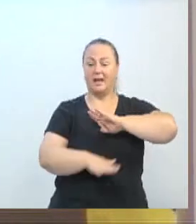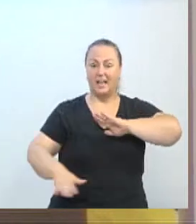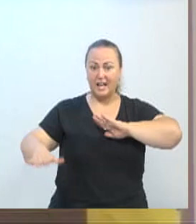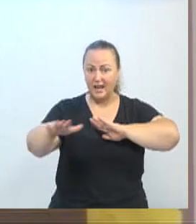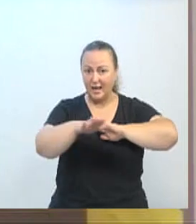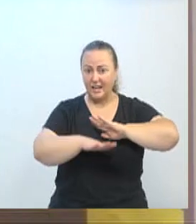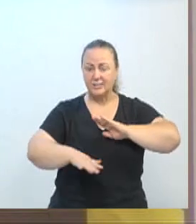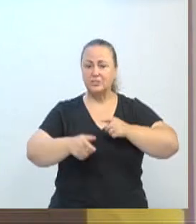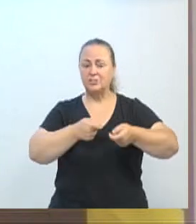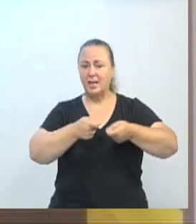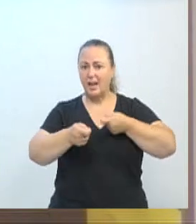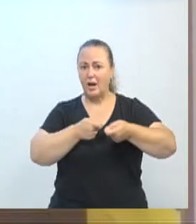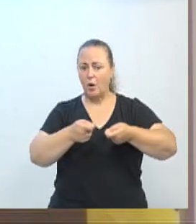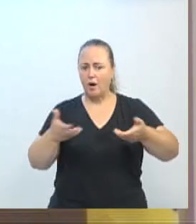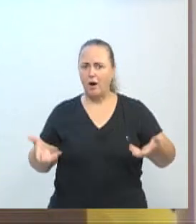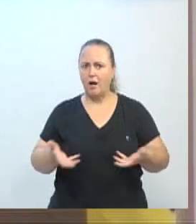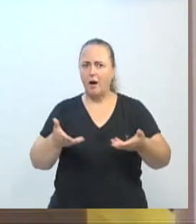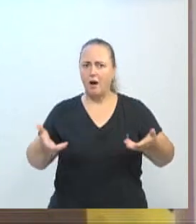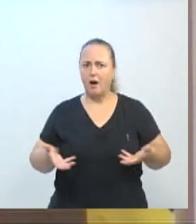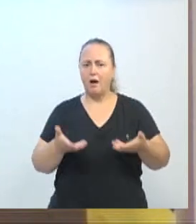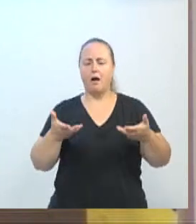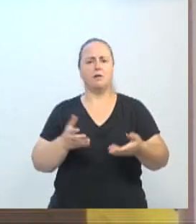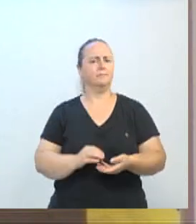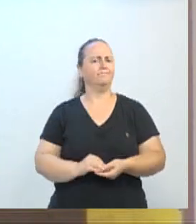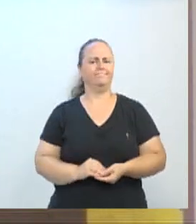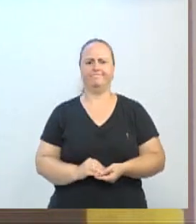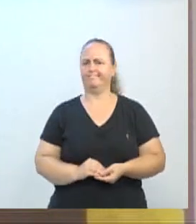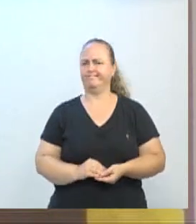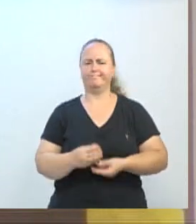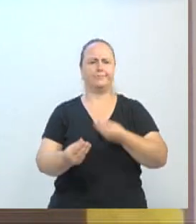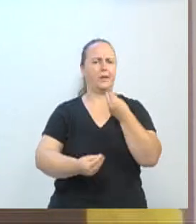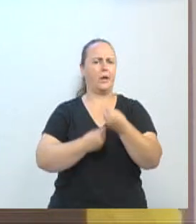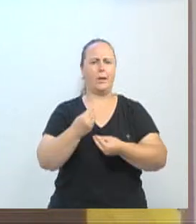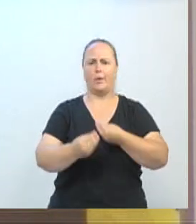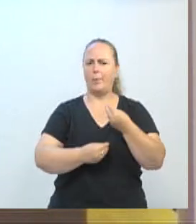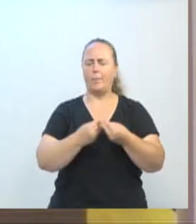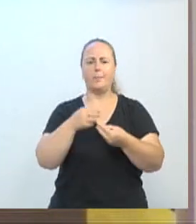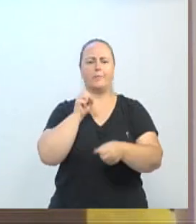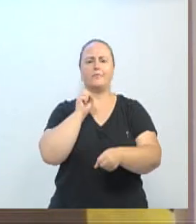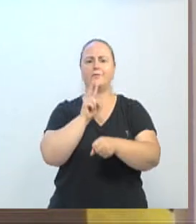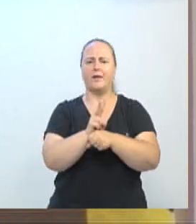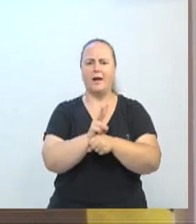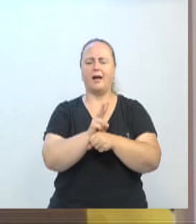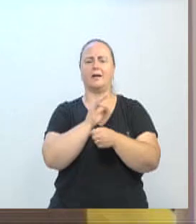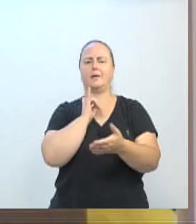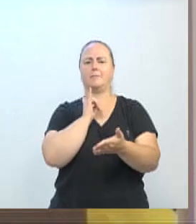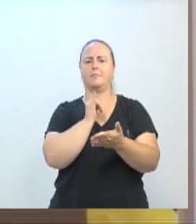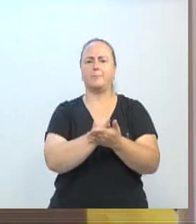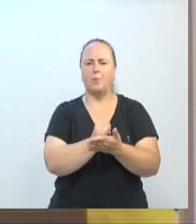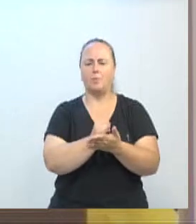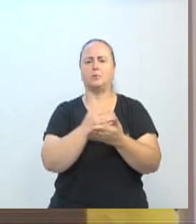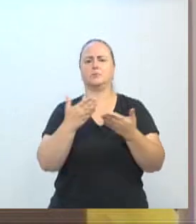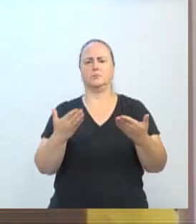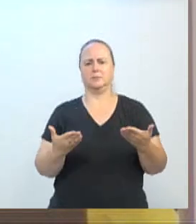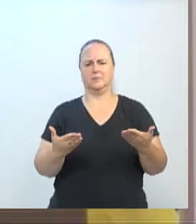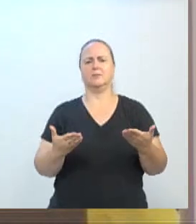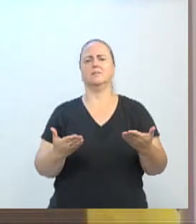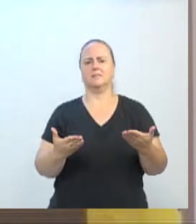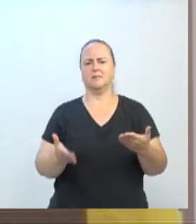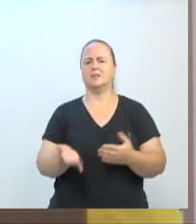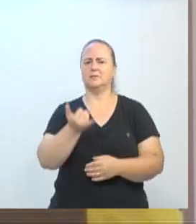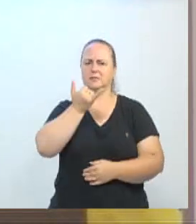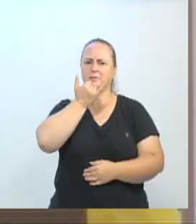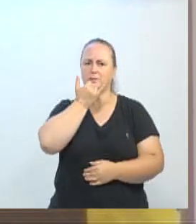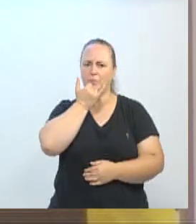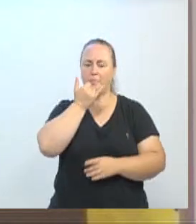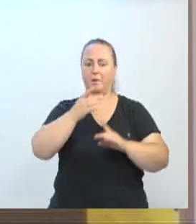economicamente ativa, geradora de empregos, geradora de impostos, ter uma BR